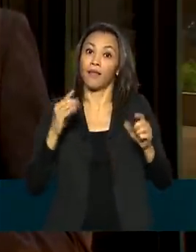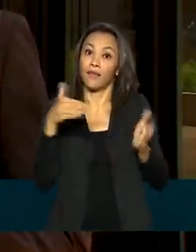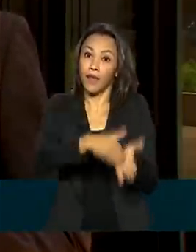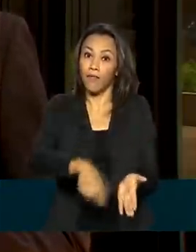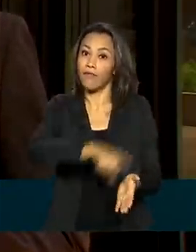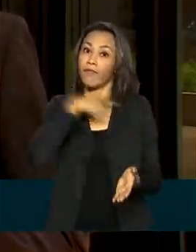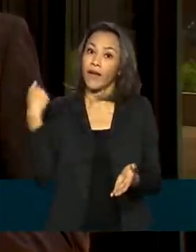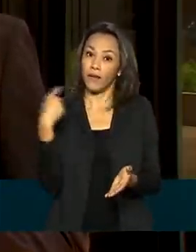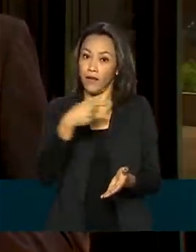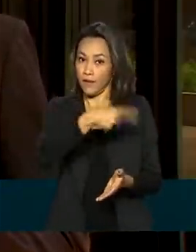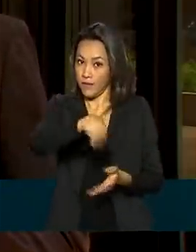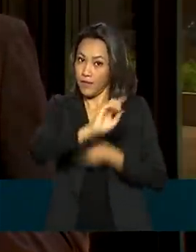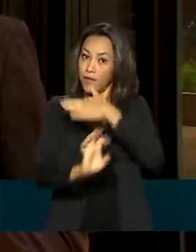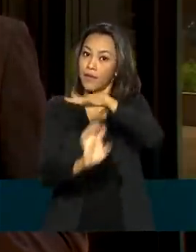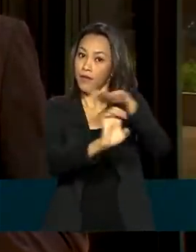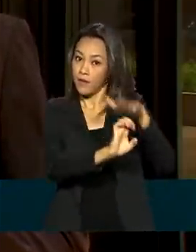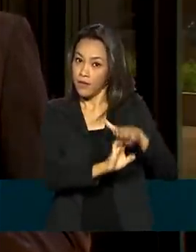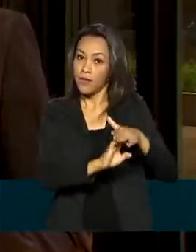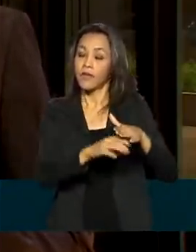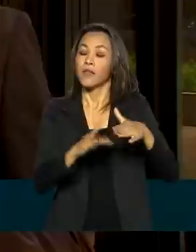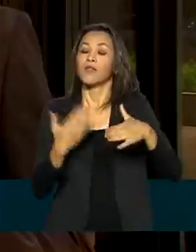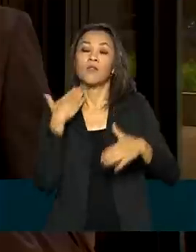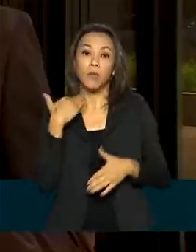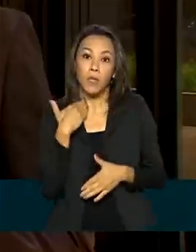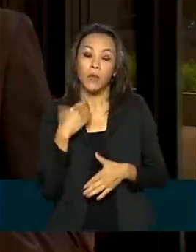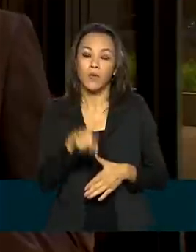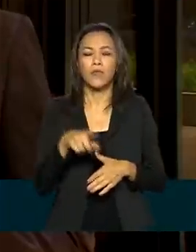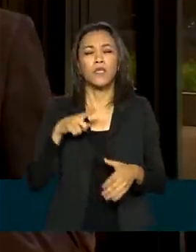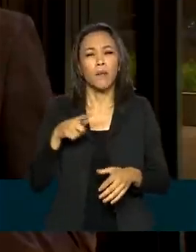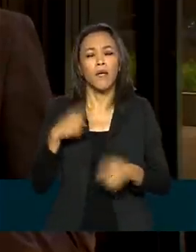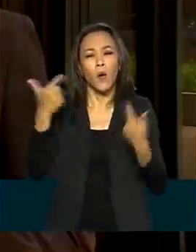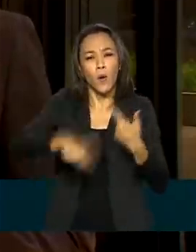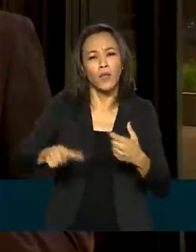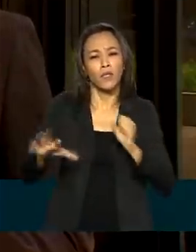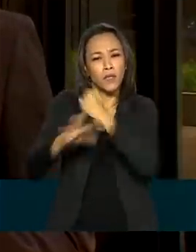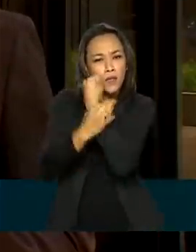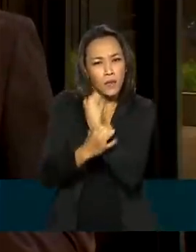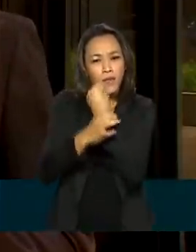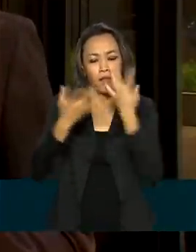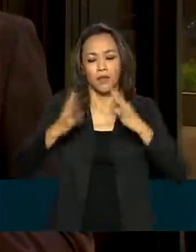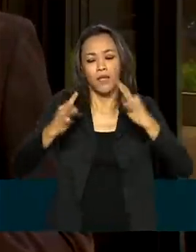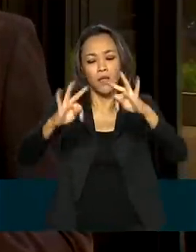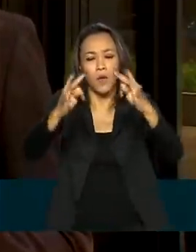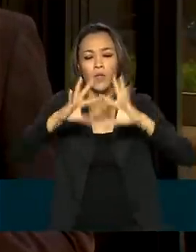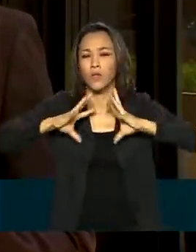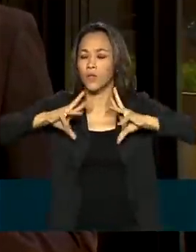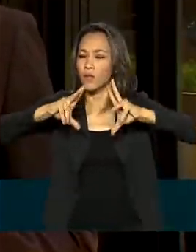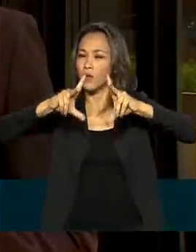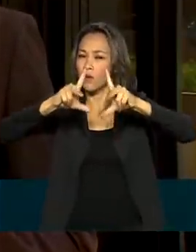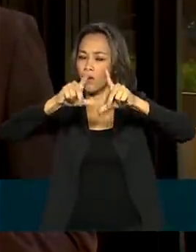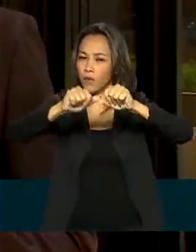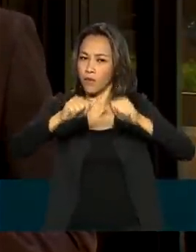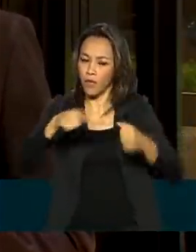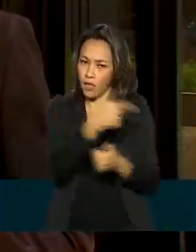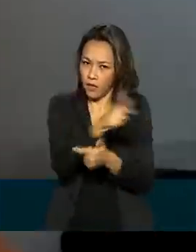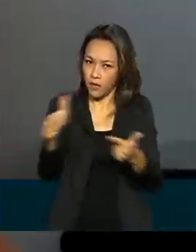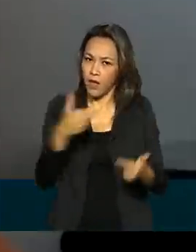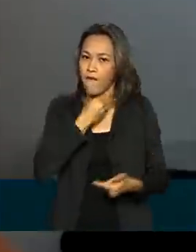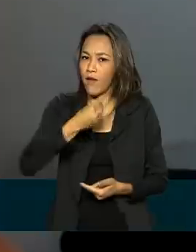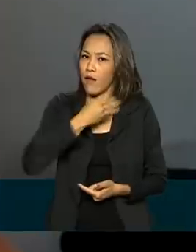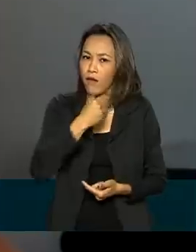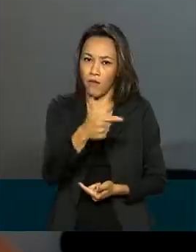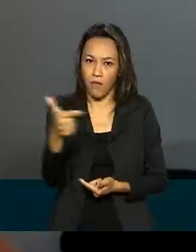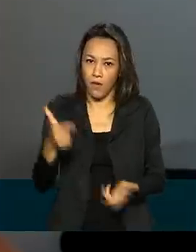também vai exigir investimento de ponta em segurança tecnológica de todos os agentes financeiros para que não haja fraudes.